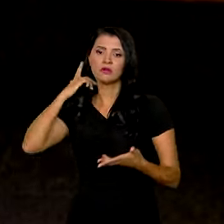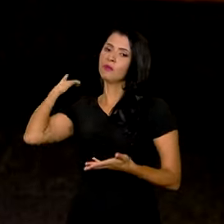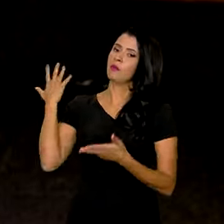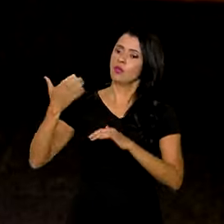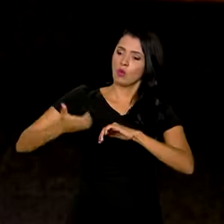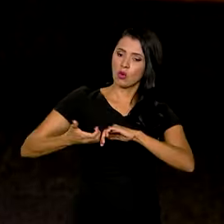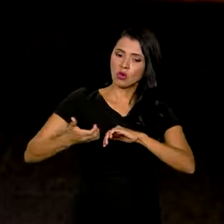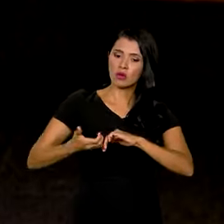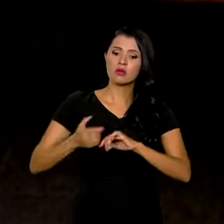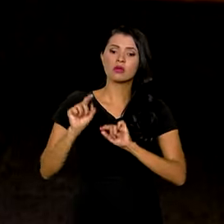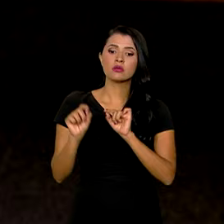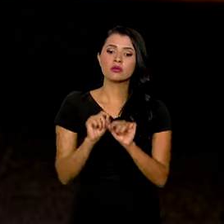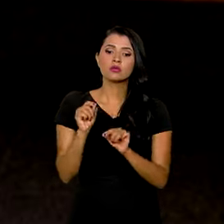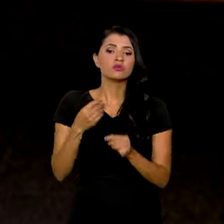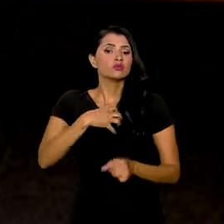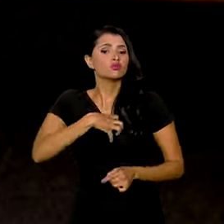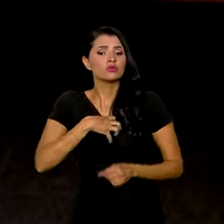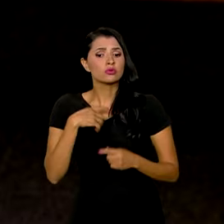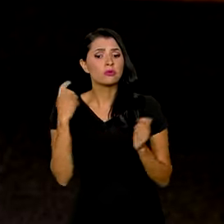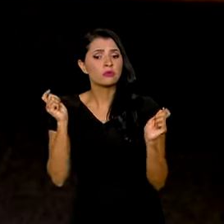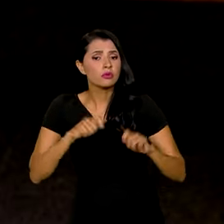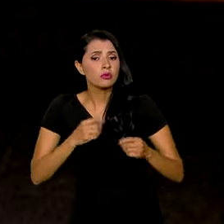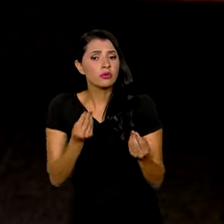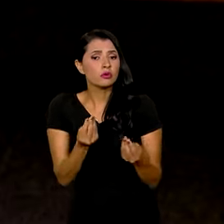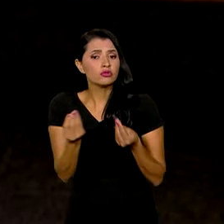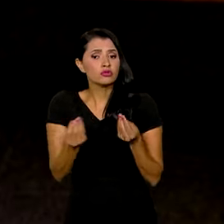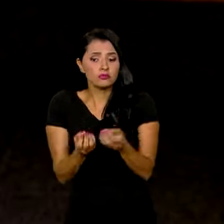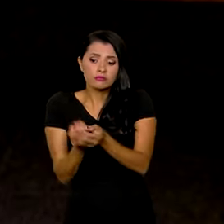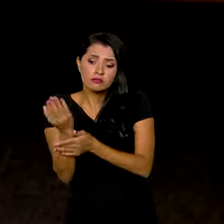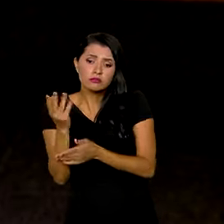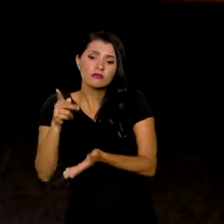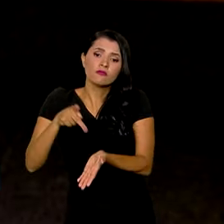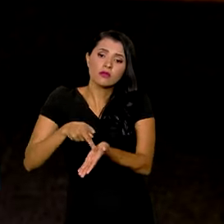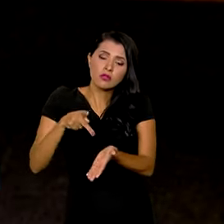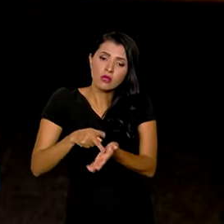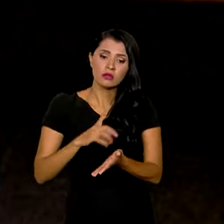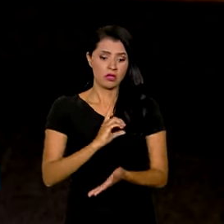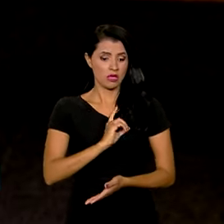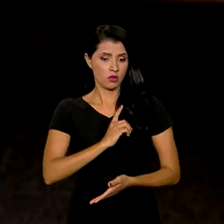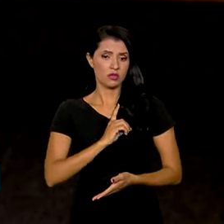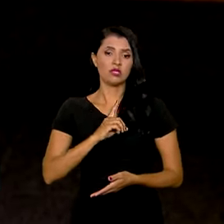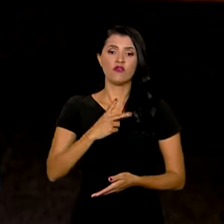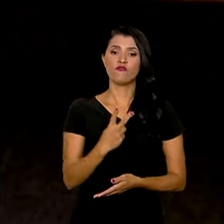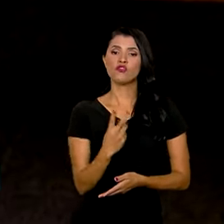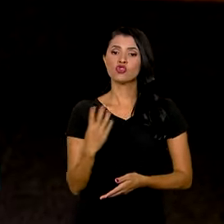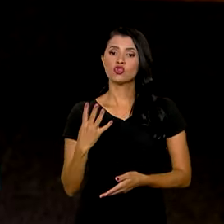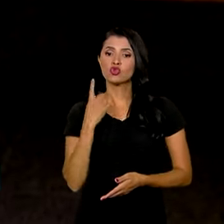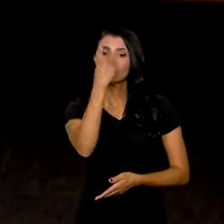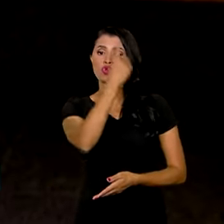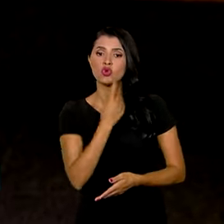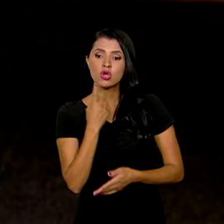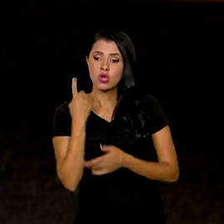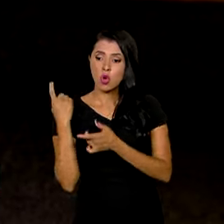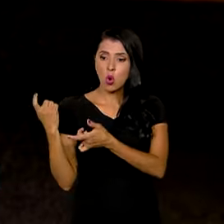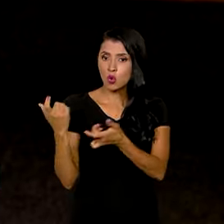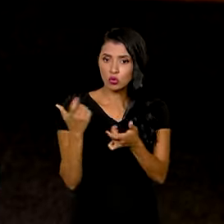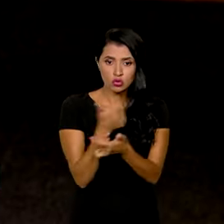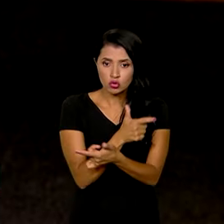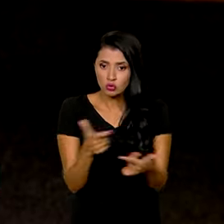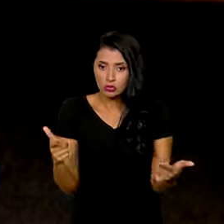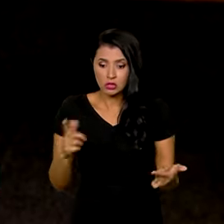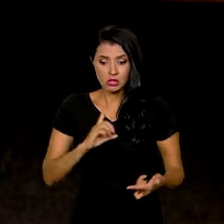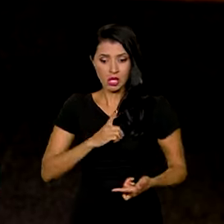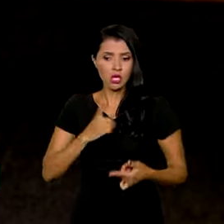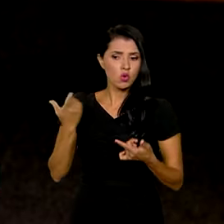Congresso, qual a forma que nós podemos, de fato, implantar as delegacias 24 horas. E onde não tem delegacia,